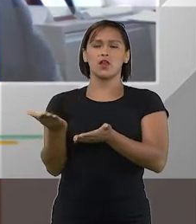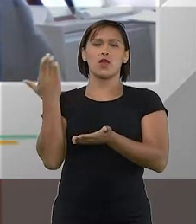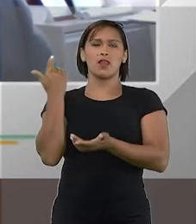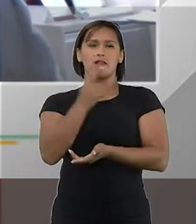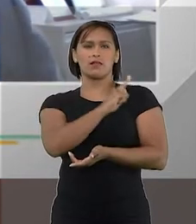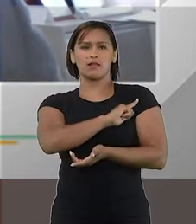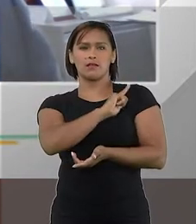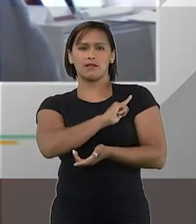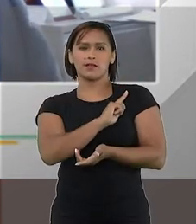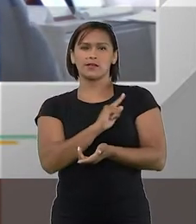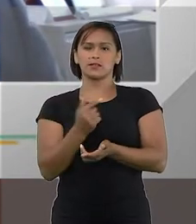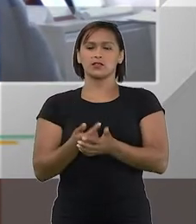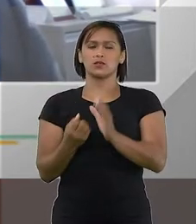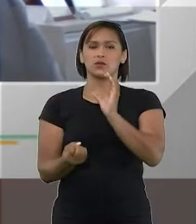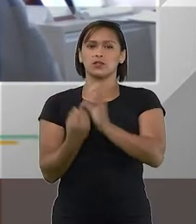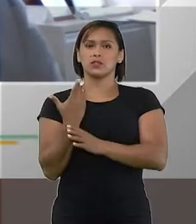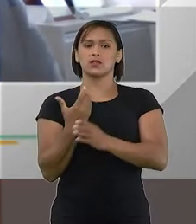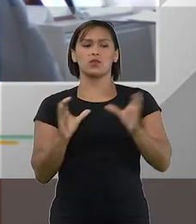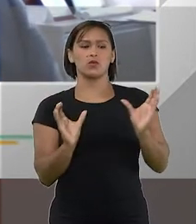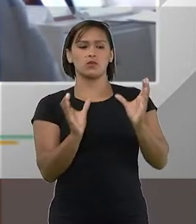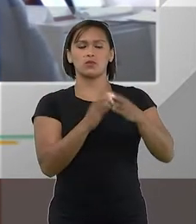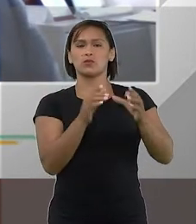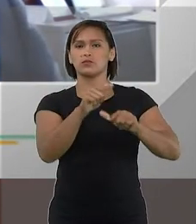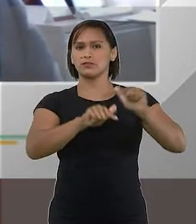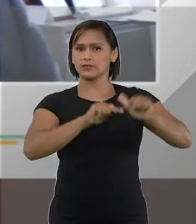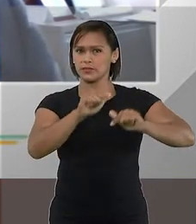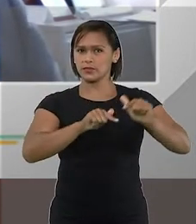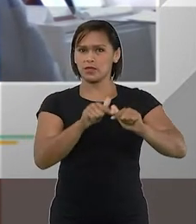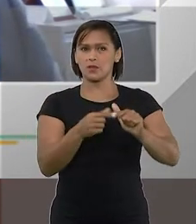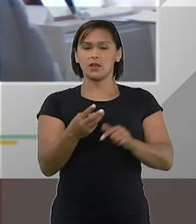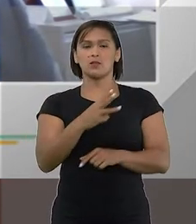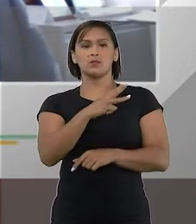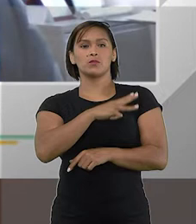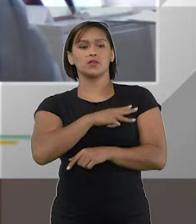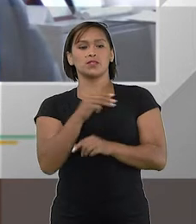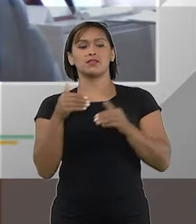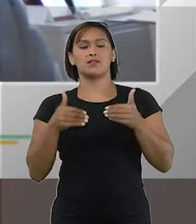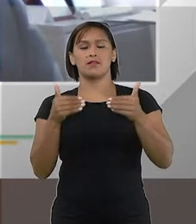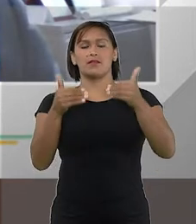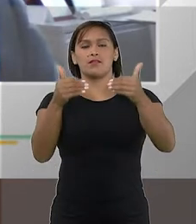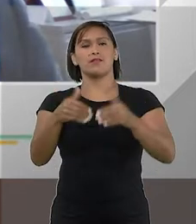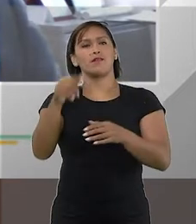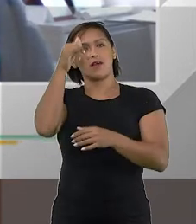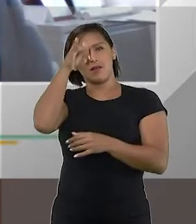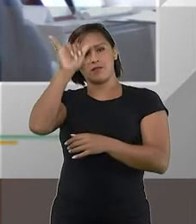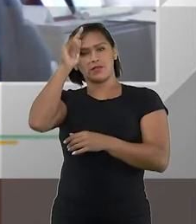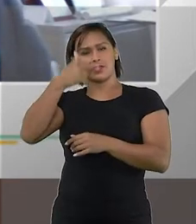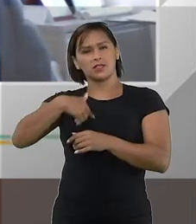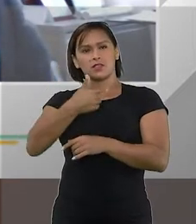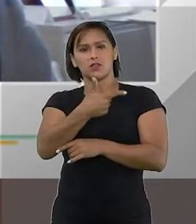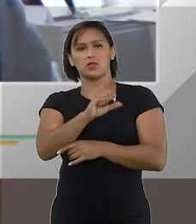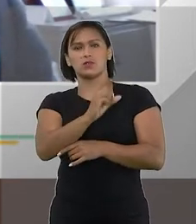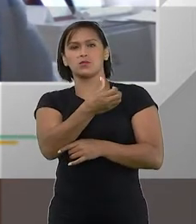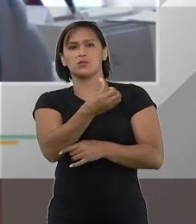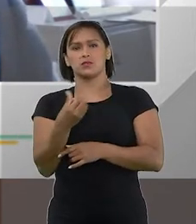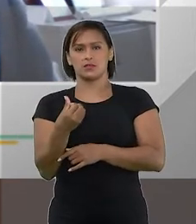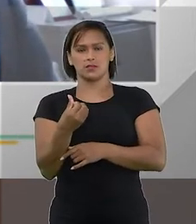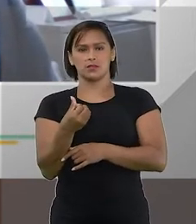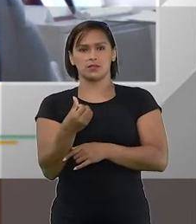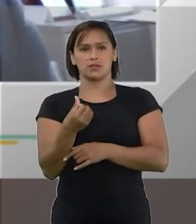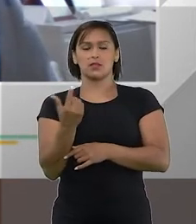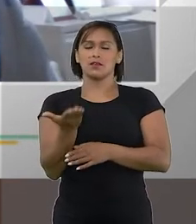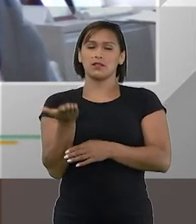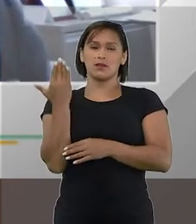gestão teve início com a criação de um grupo de trabalho pelo Ministério da Fazenda em 2016.